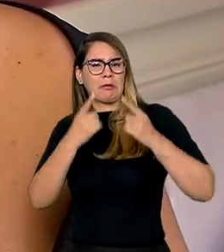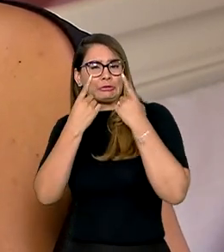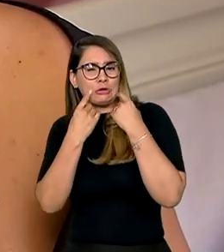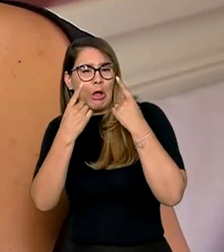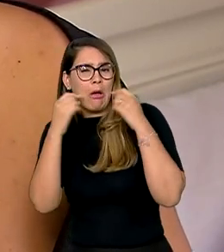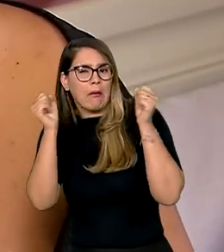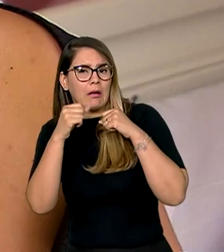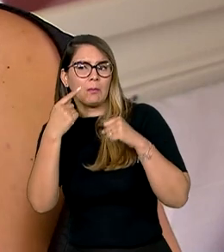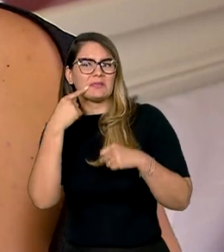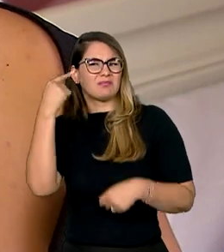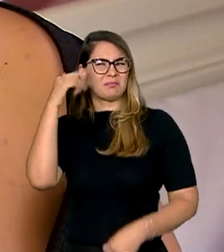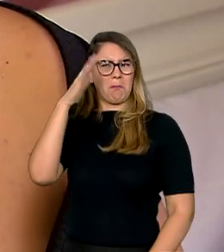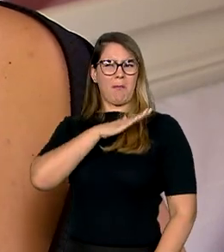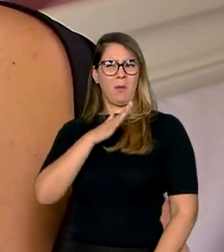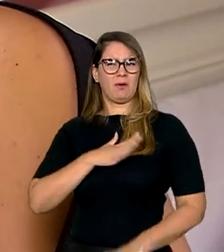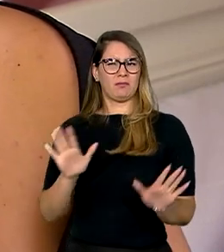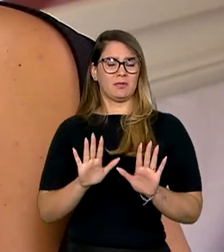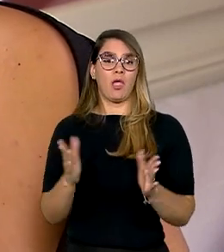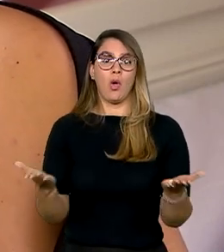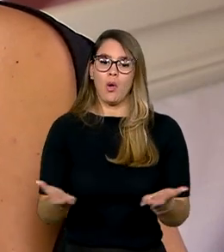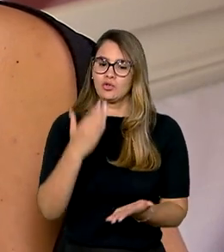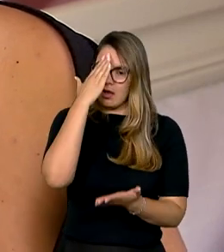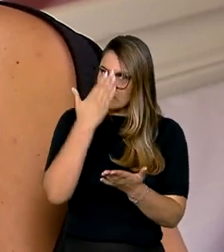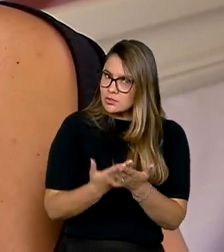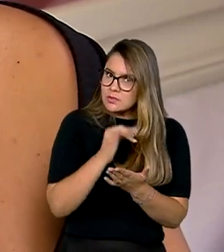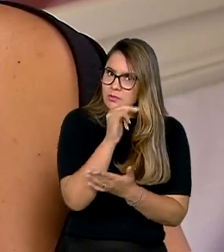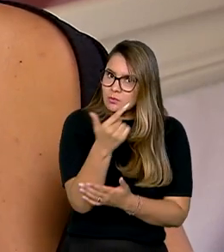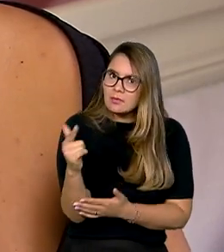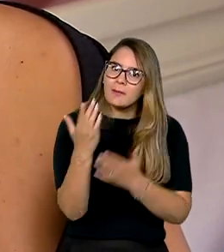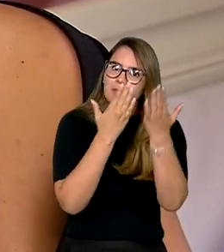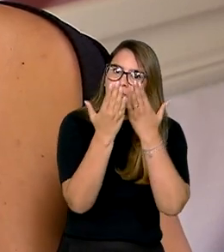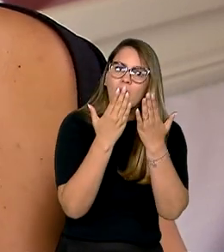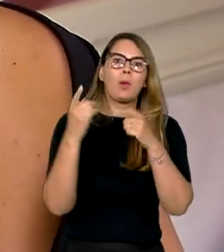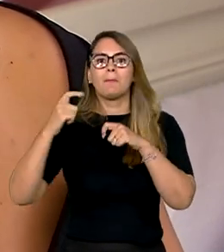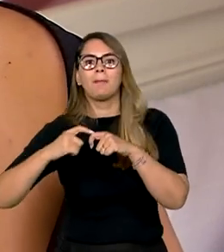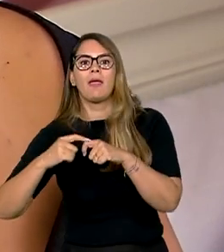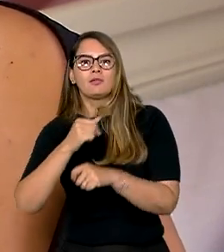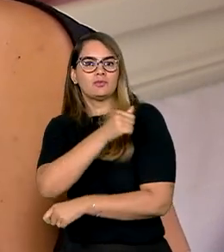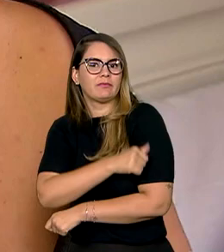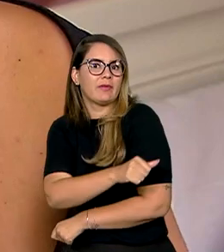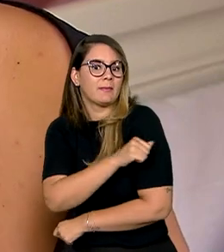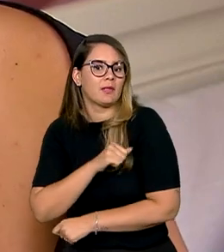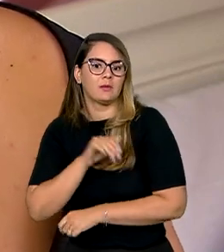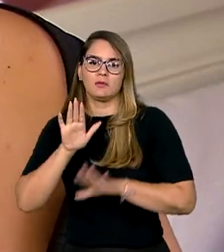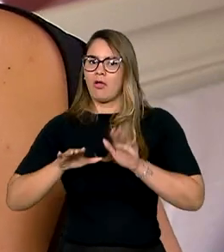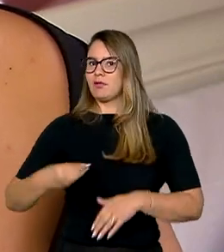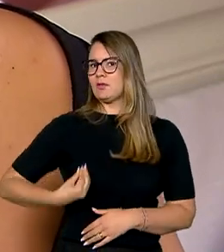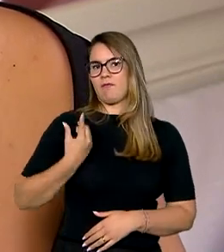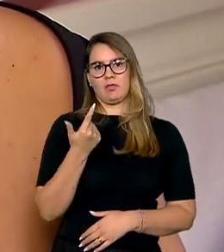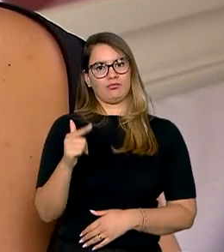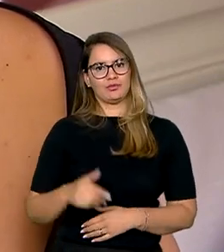achava que aquilo me fazia mal. Mas hoje eu acredito que se não fossem os psicólogos, os médicos, o enfermeiro, eu talvez não estaria nem viva.